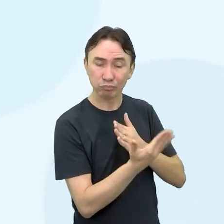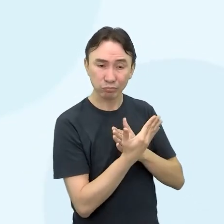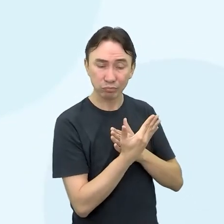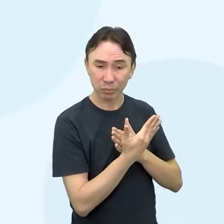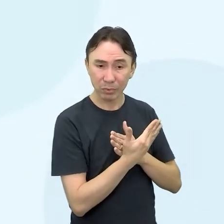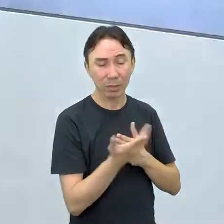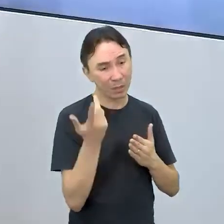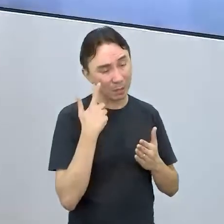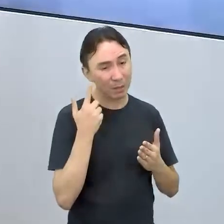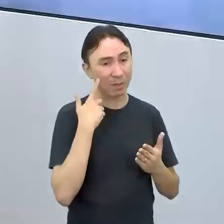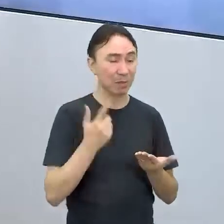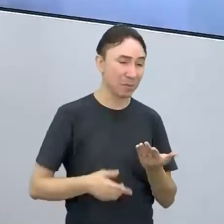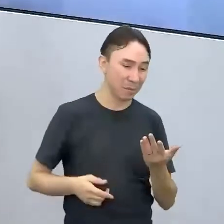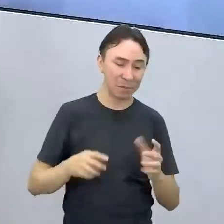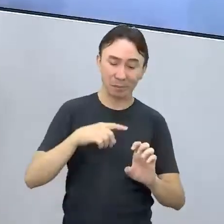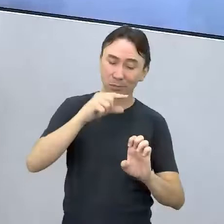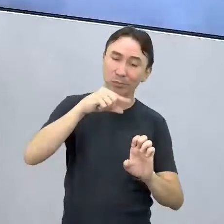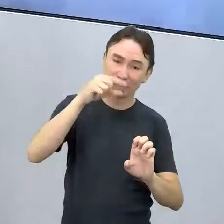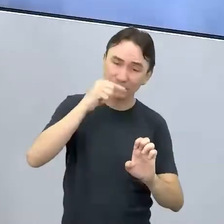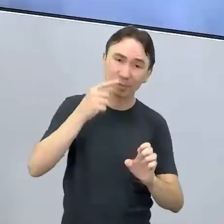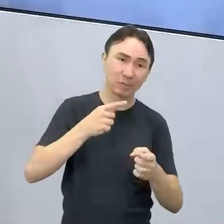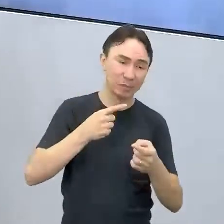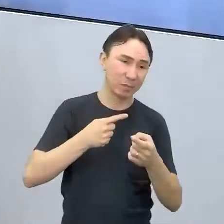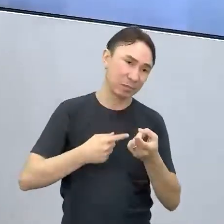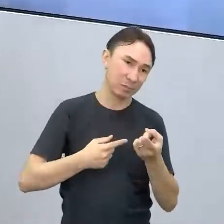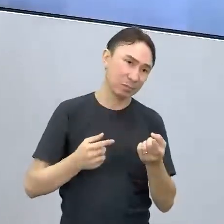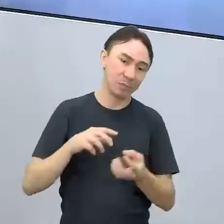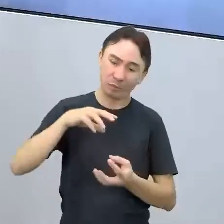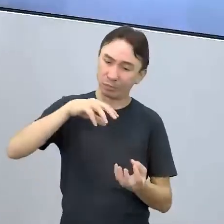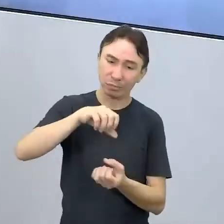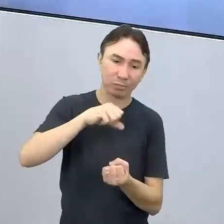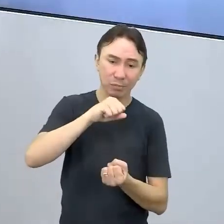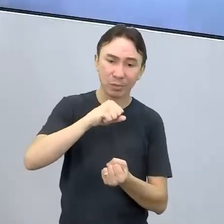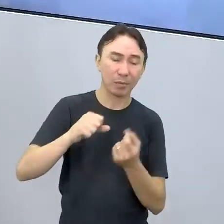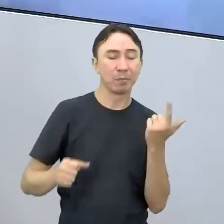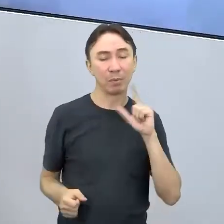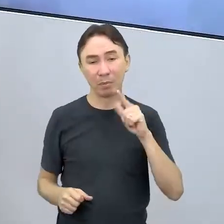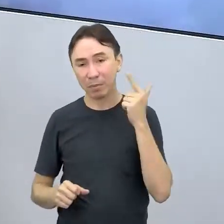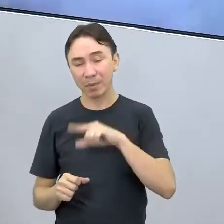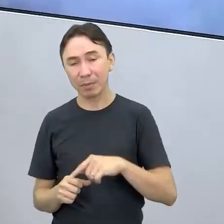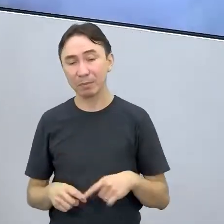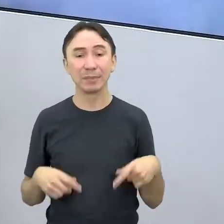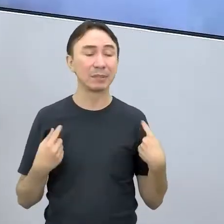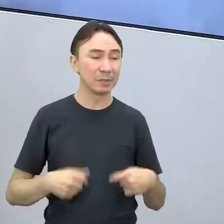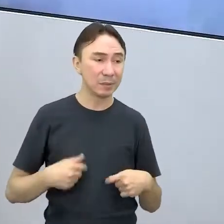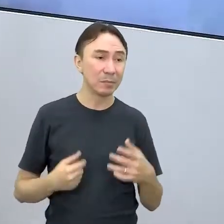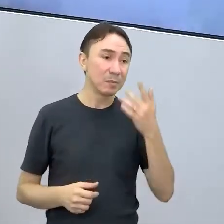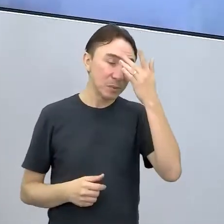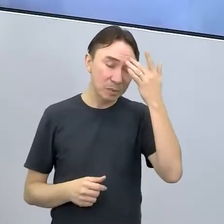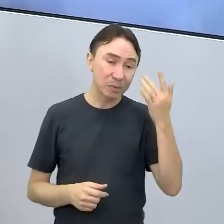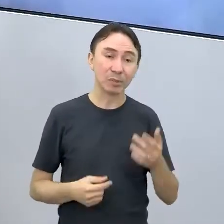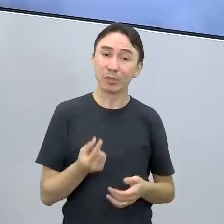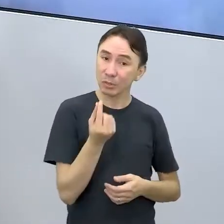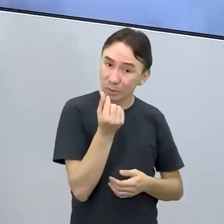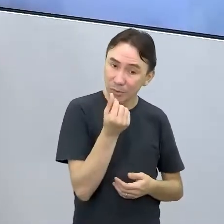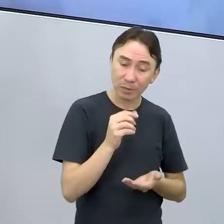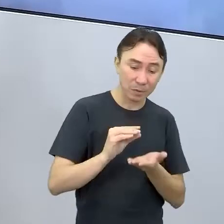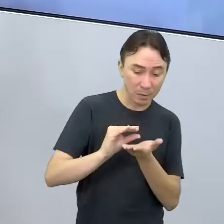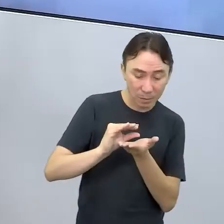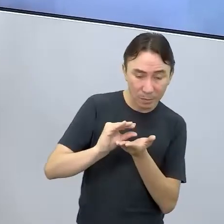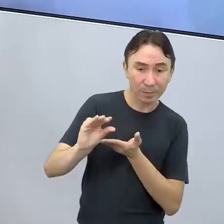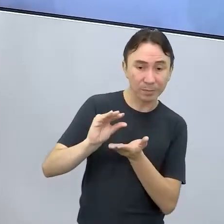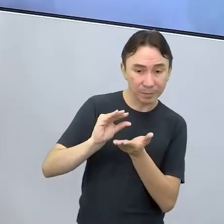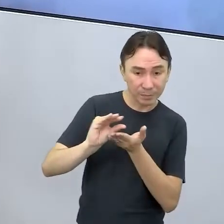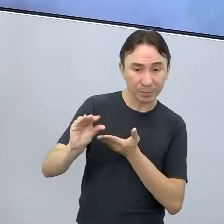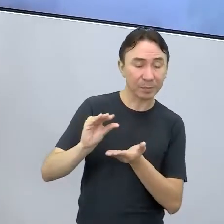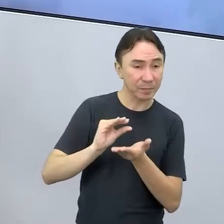sustentável, tá bom? Então ele vai precisar de pessoas que investam ali para que funcione. Você vai perceber que, tanto